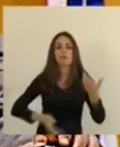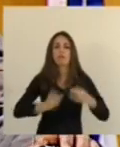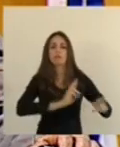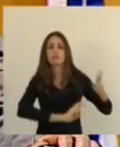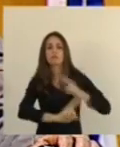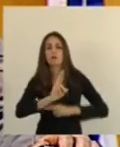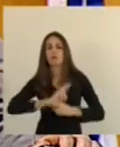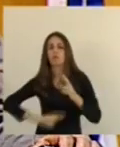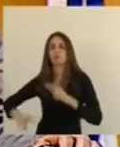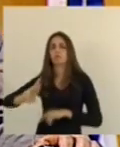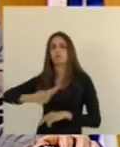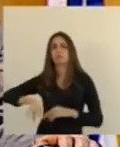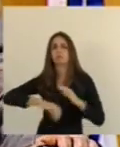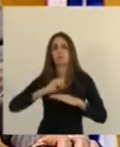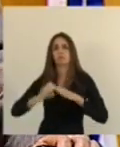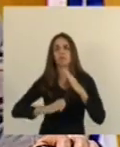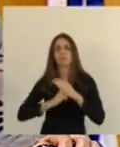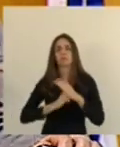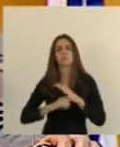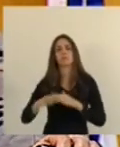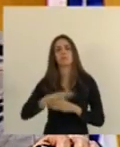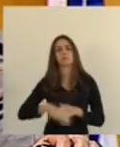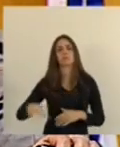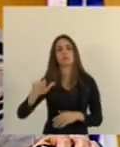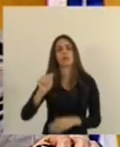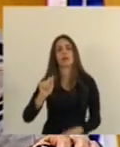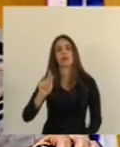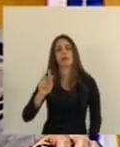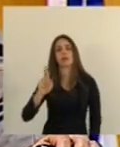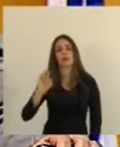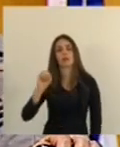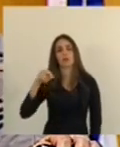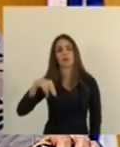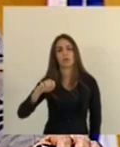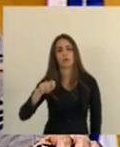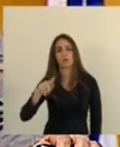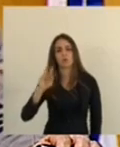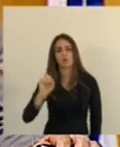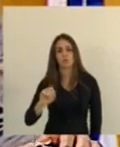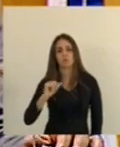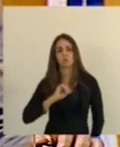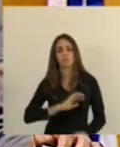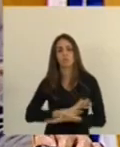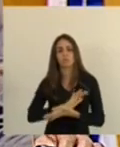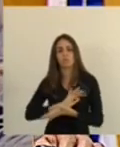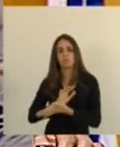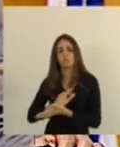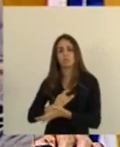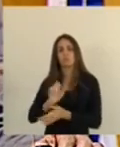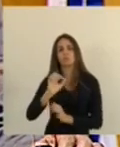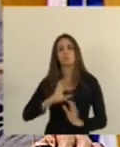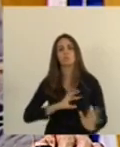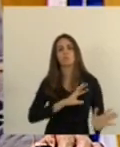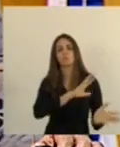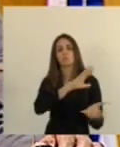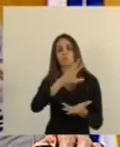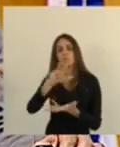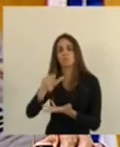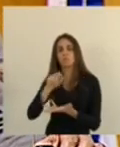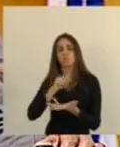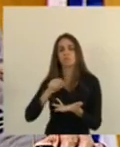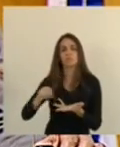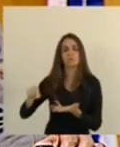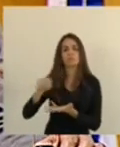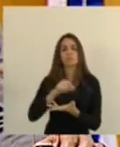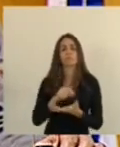quebrar as empresas do agronegócio e destruir a imagem do Brasil mundo afora sem